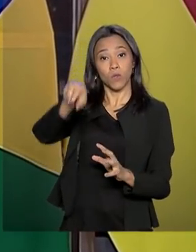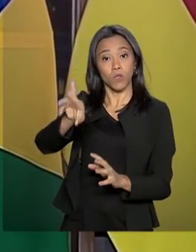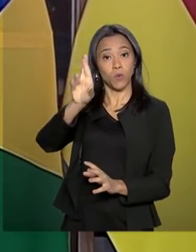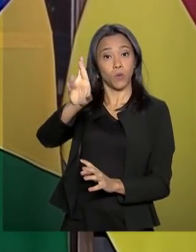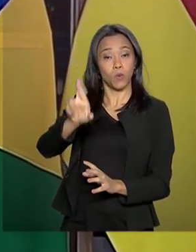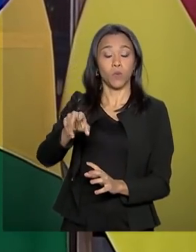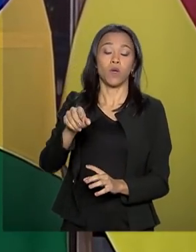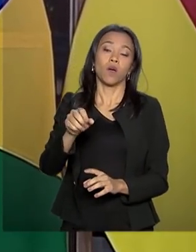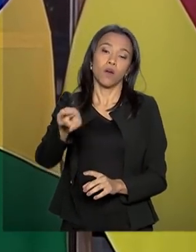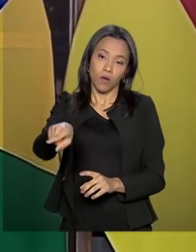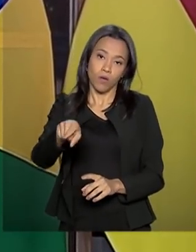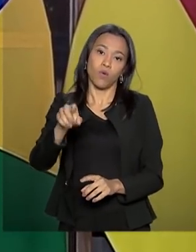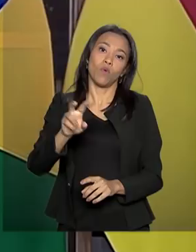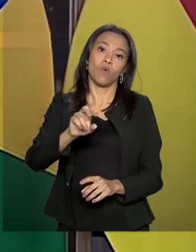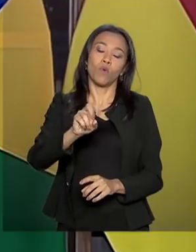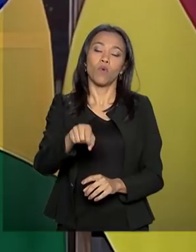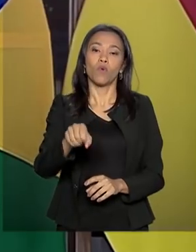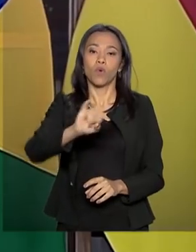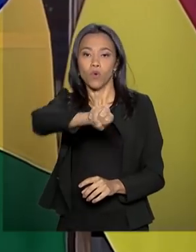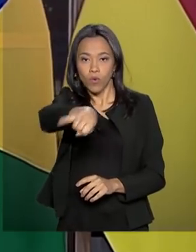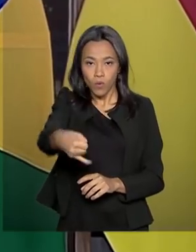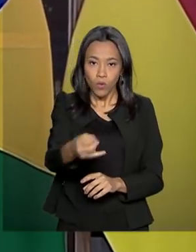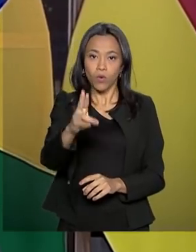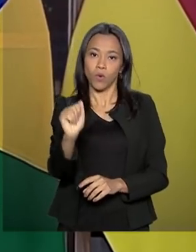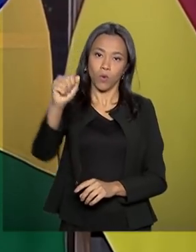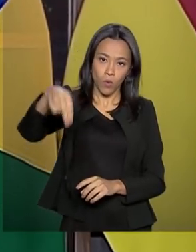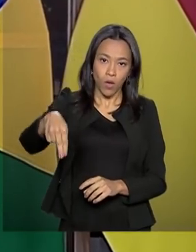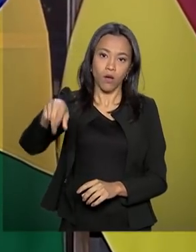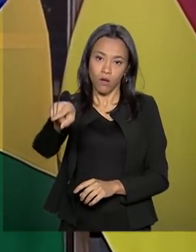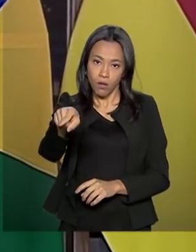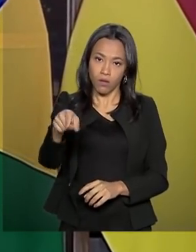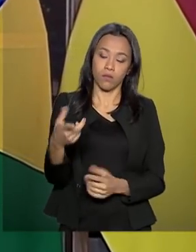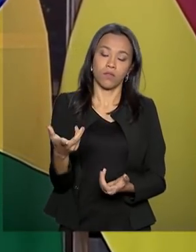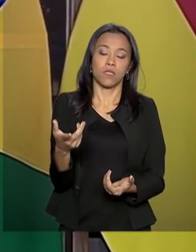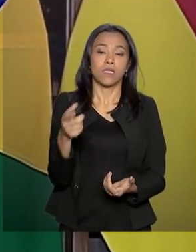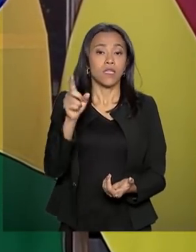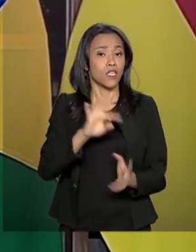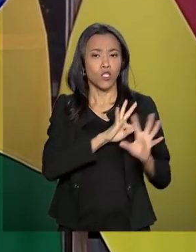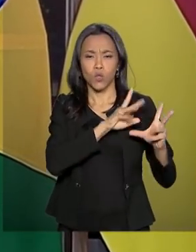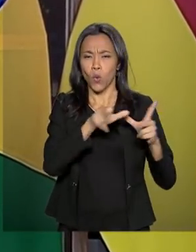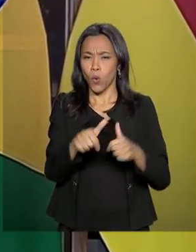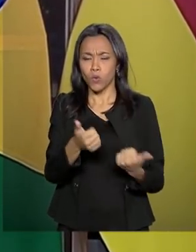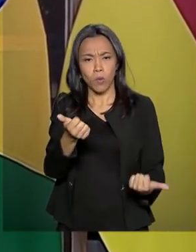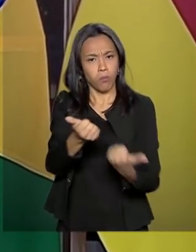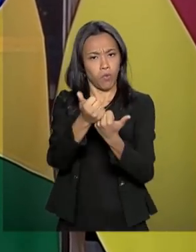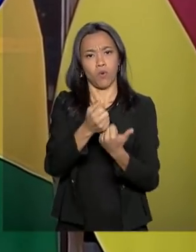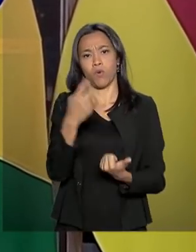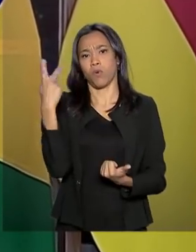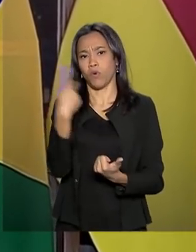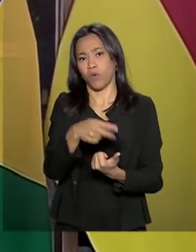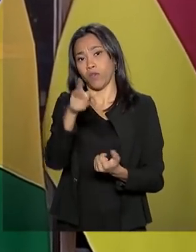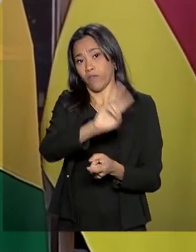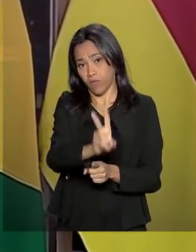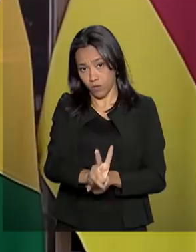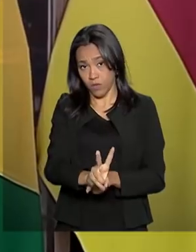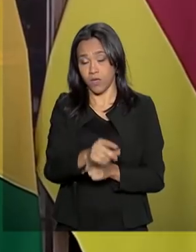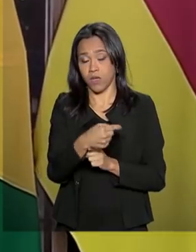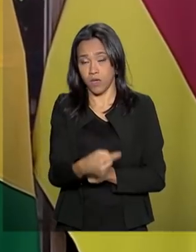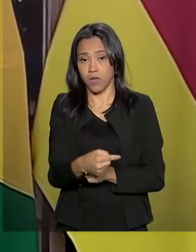e, como eu dizia, com a expectativa de que todas as forças venezuelanas atendam a